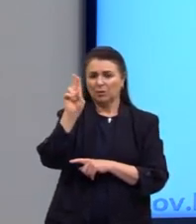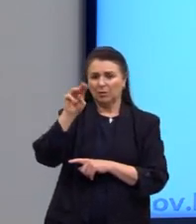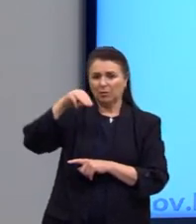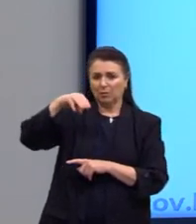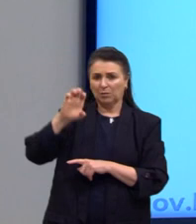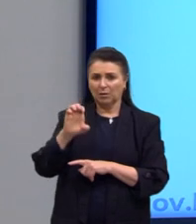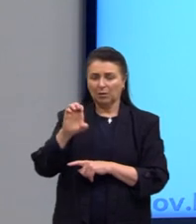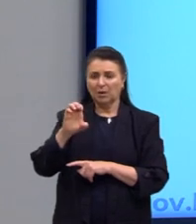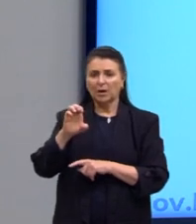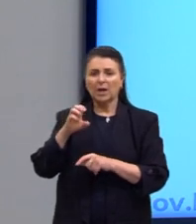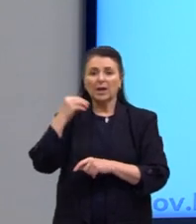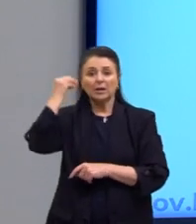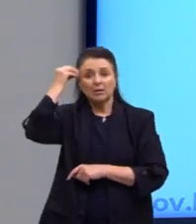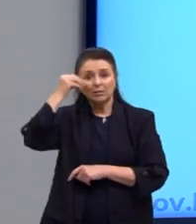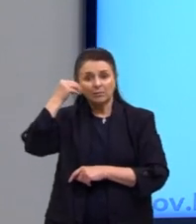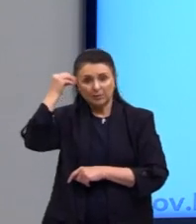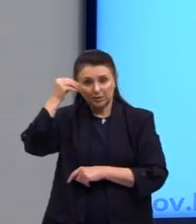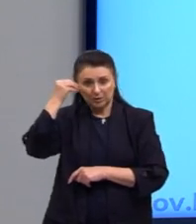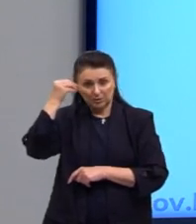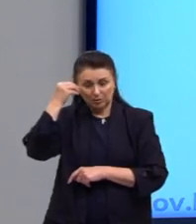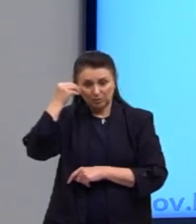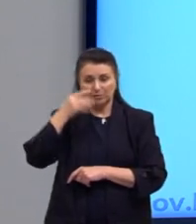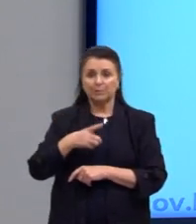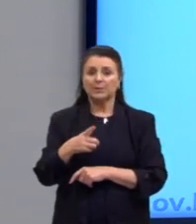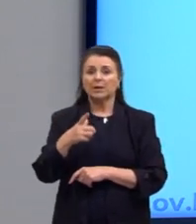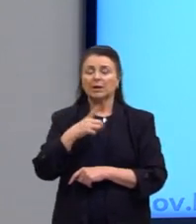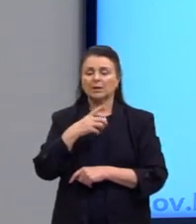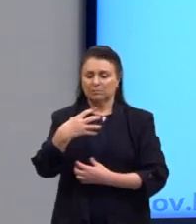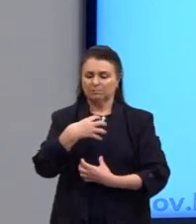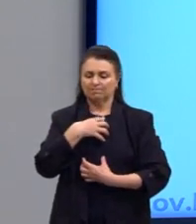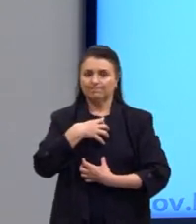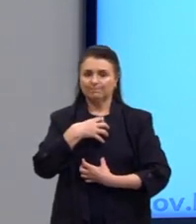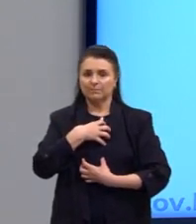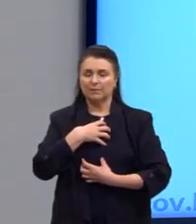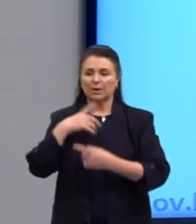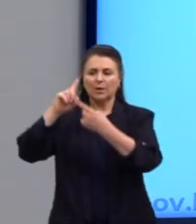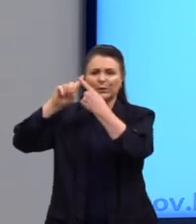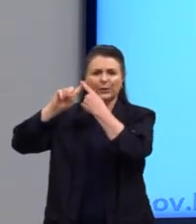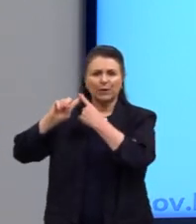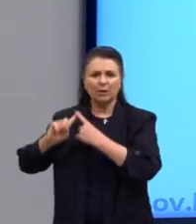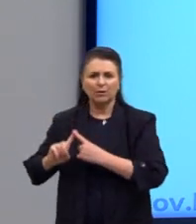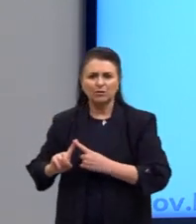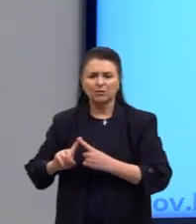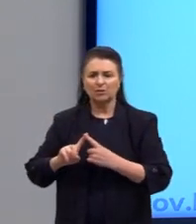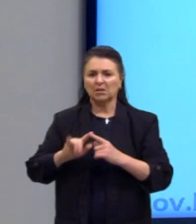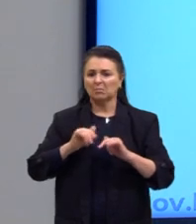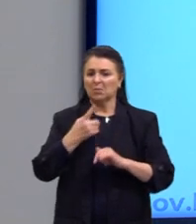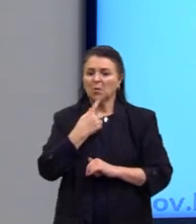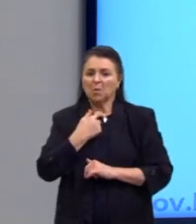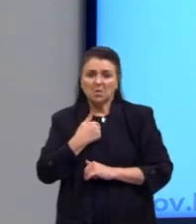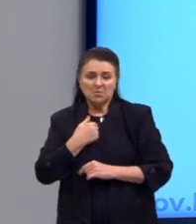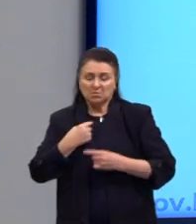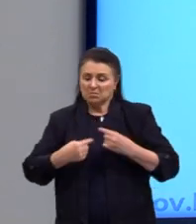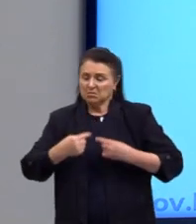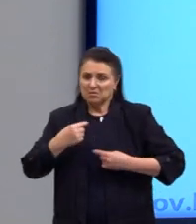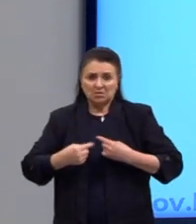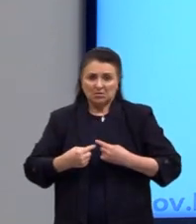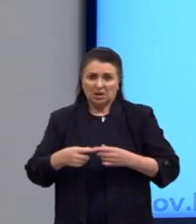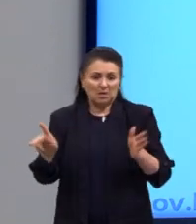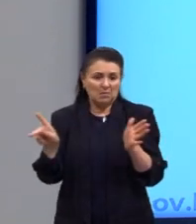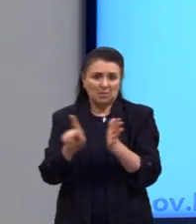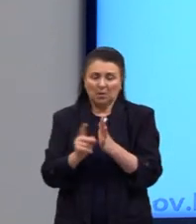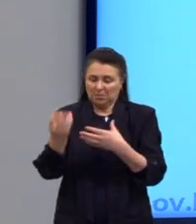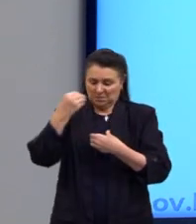empirista, então, através dos sentidos, e é lógico que o ele vai dizer? Gosto não se discute. Cada um vai ter muito subjetivo,